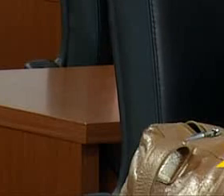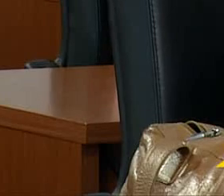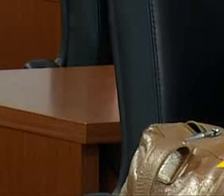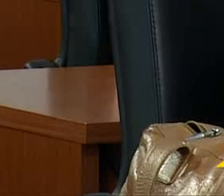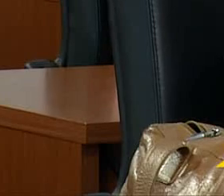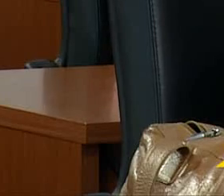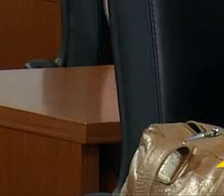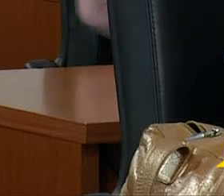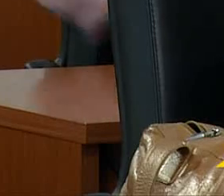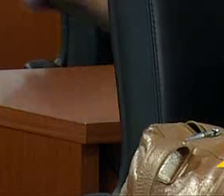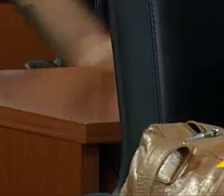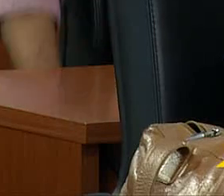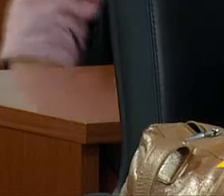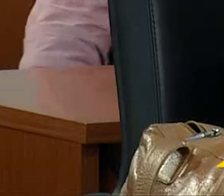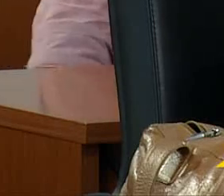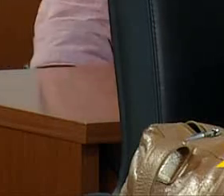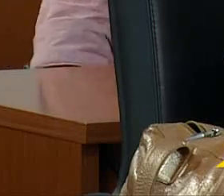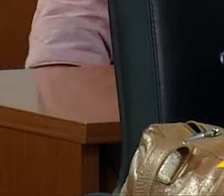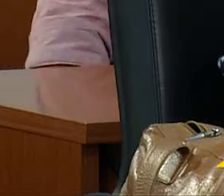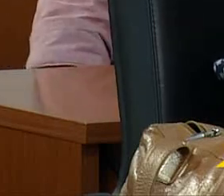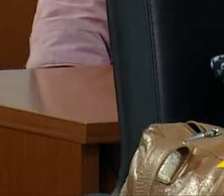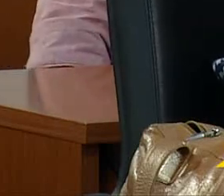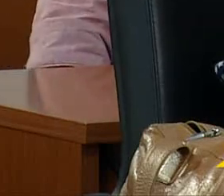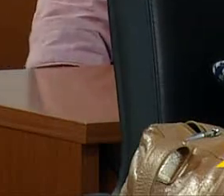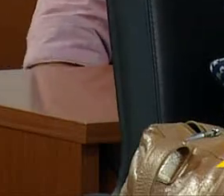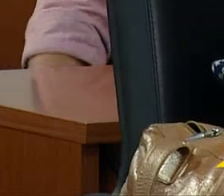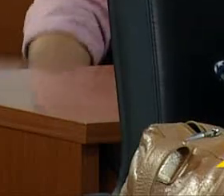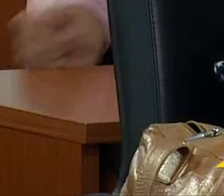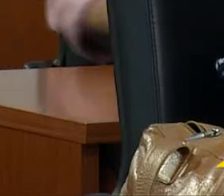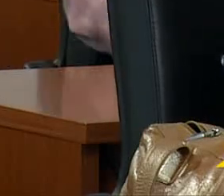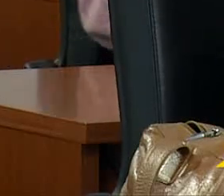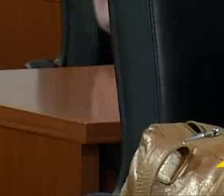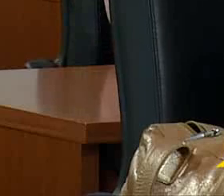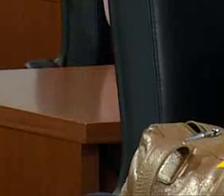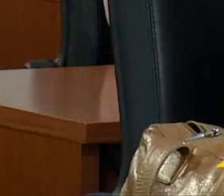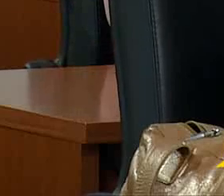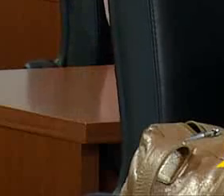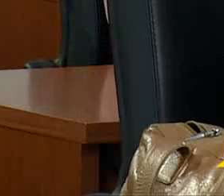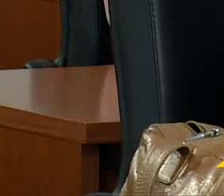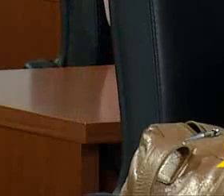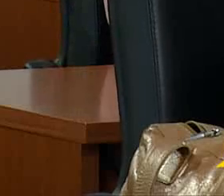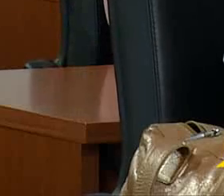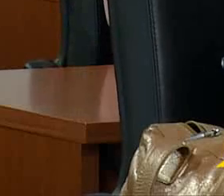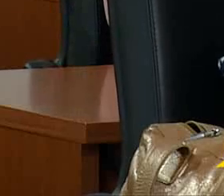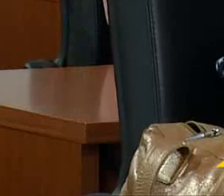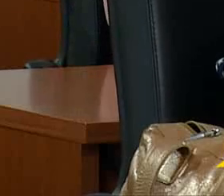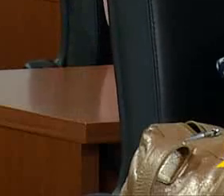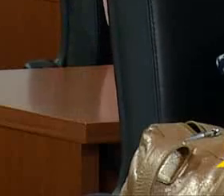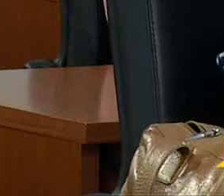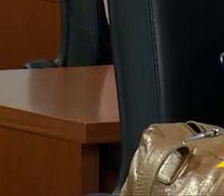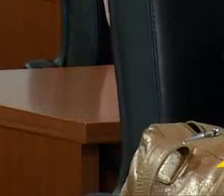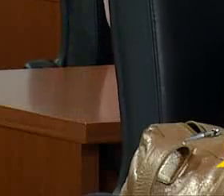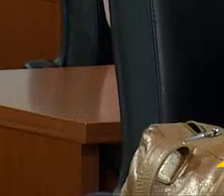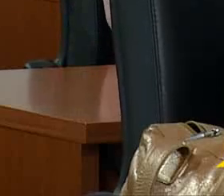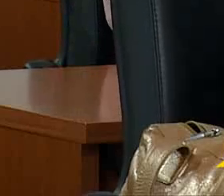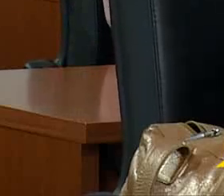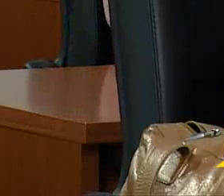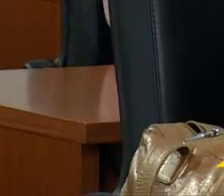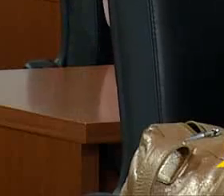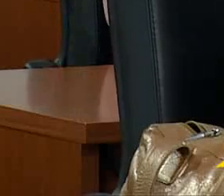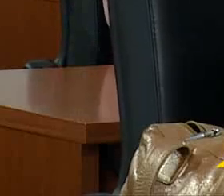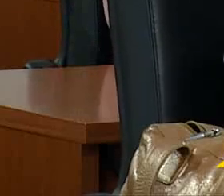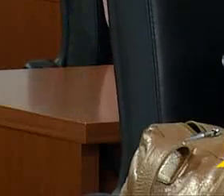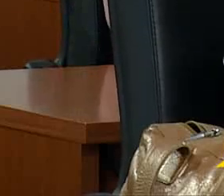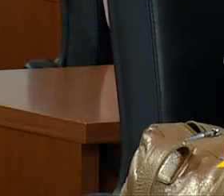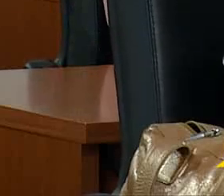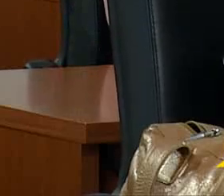a Câmara não tinha detectado isso. Depois a gente tem que correr atrás na área da saúde, a mesma coisa em 2019. Tivemos que montar uma